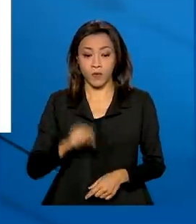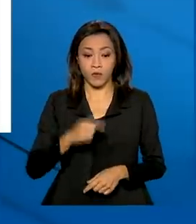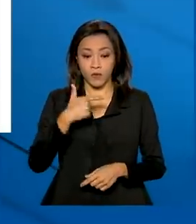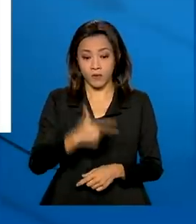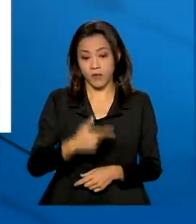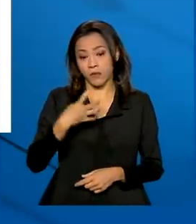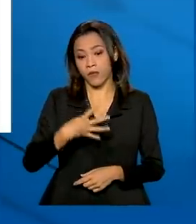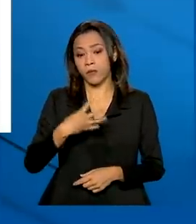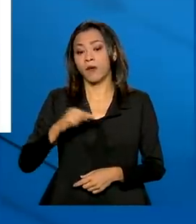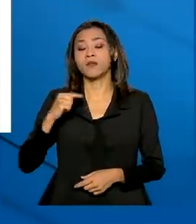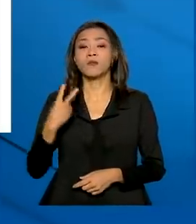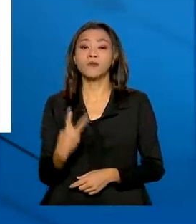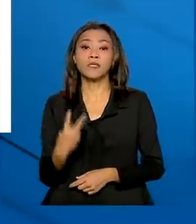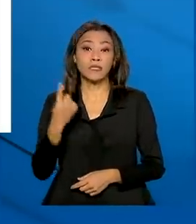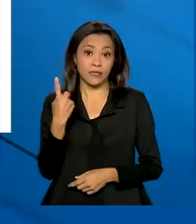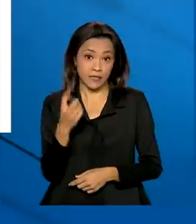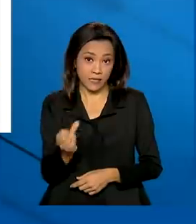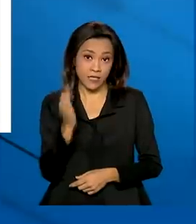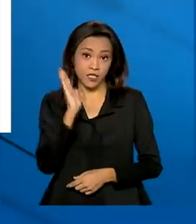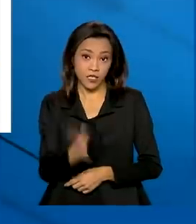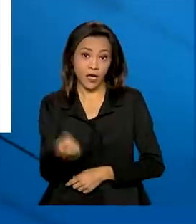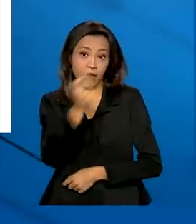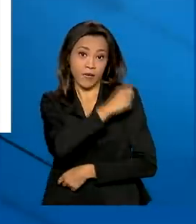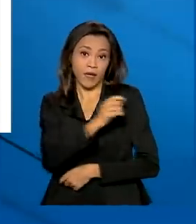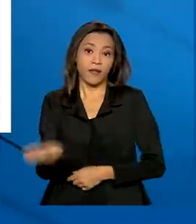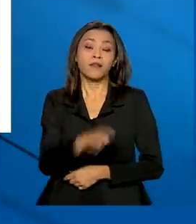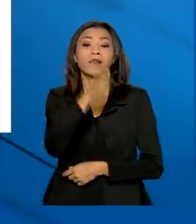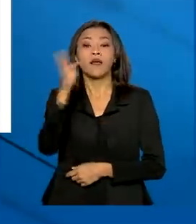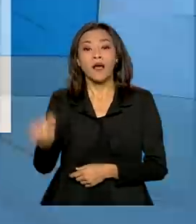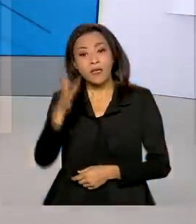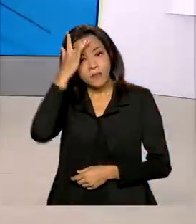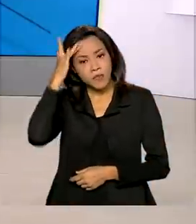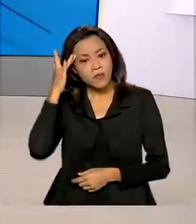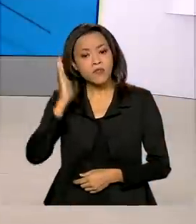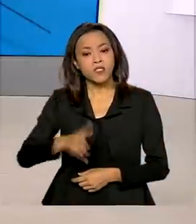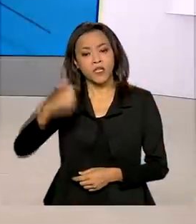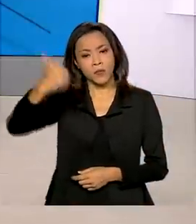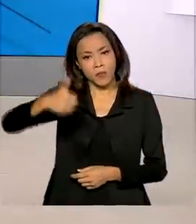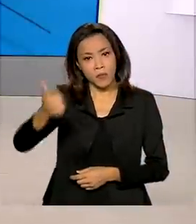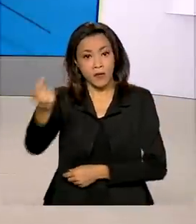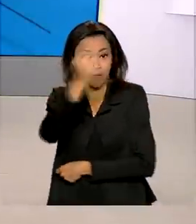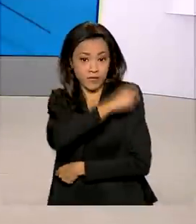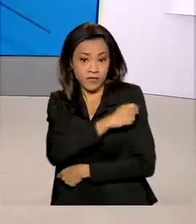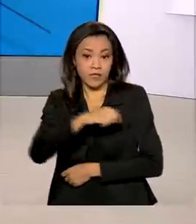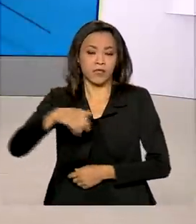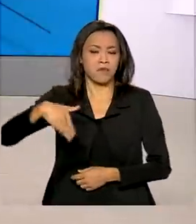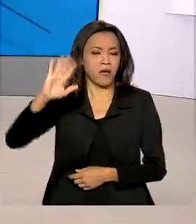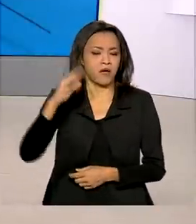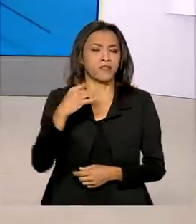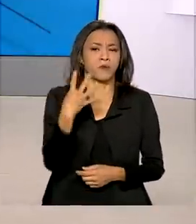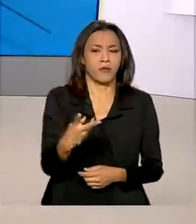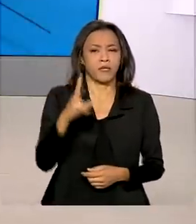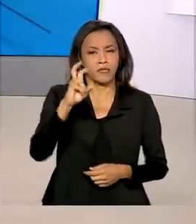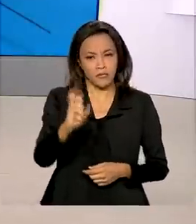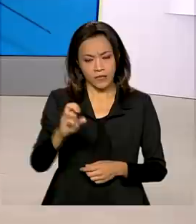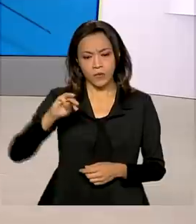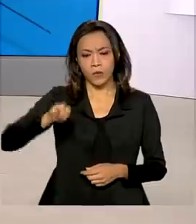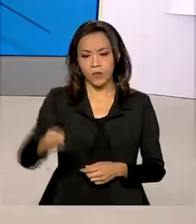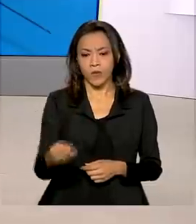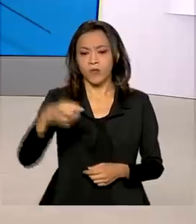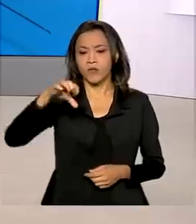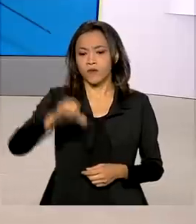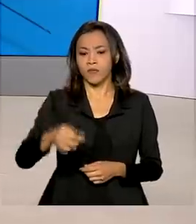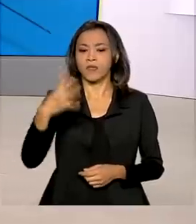216 doses foram aplicadas. As pessoas que tomaram a primeira dose da vacina ultrapassam 45 milhões